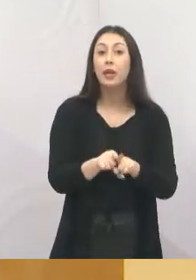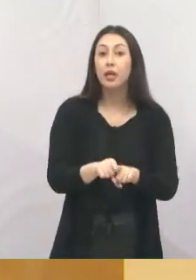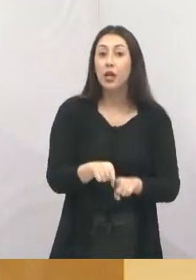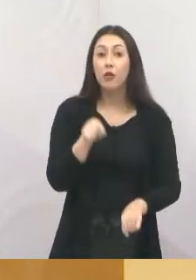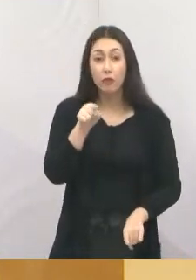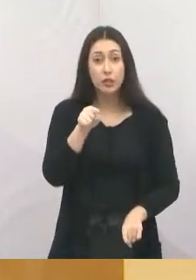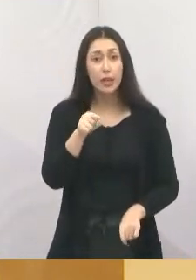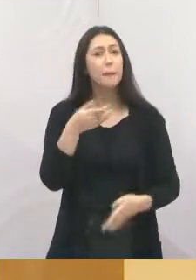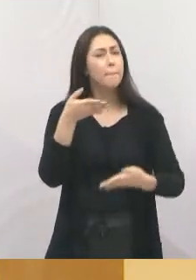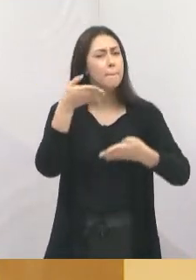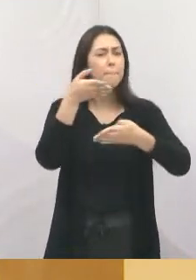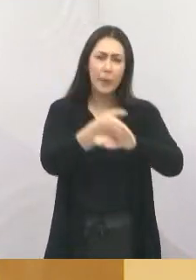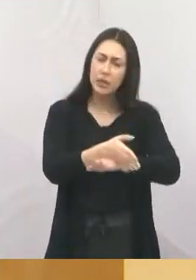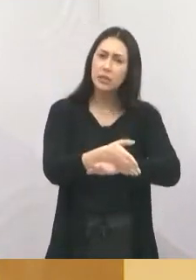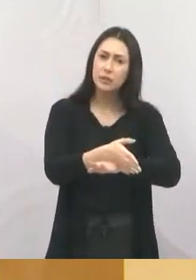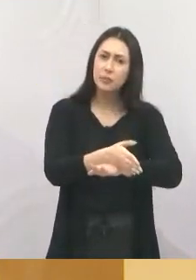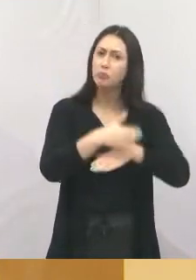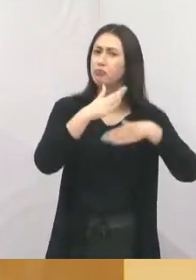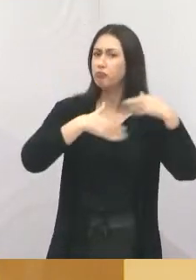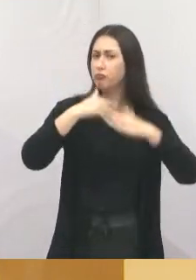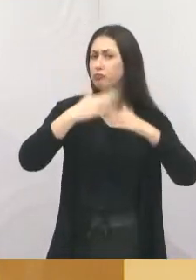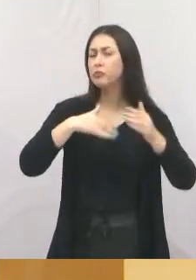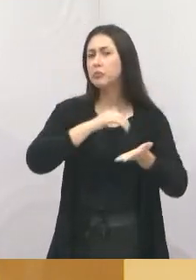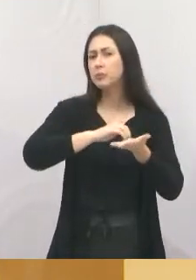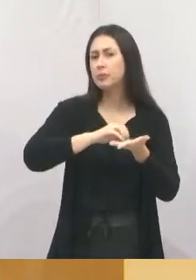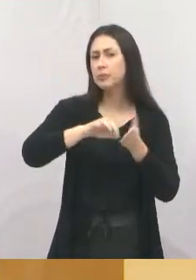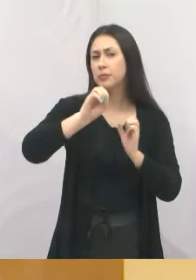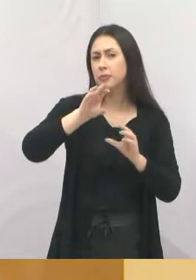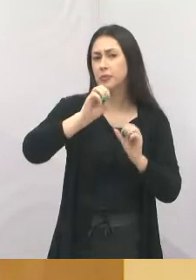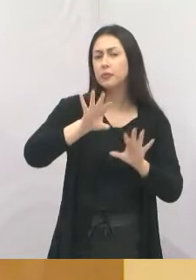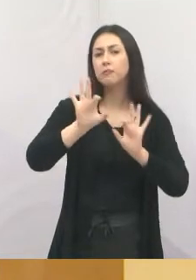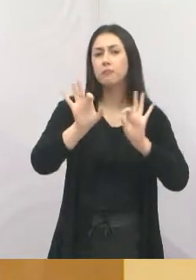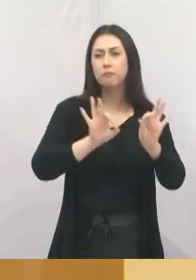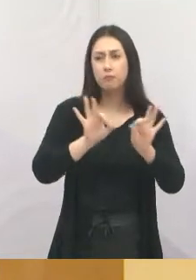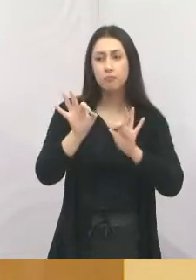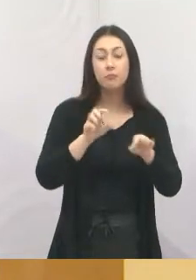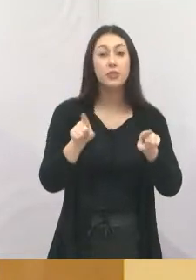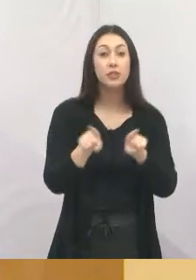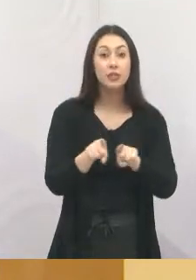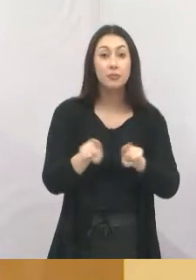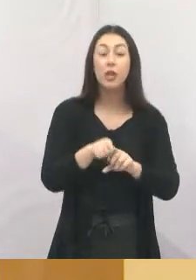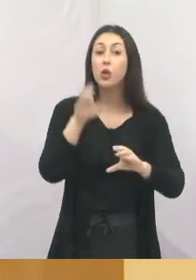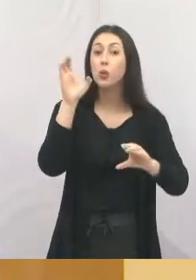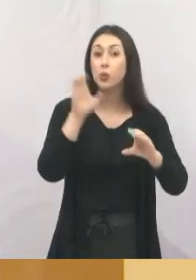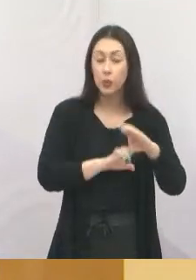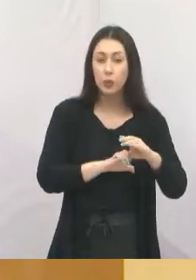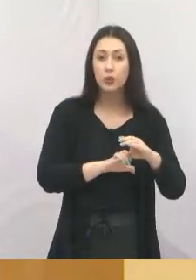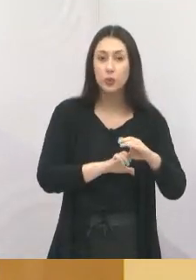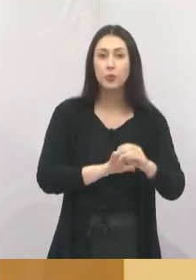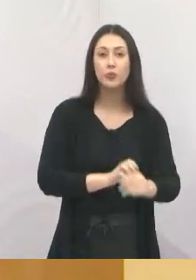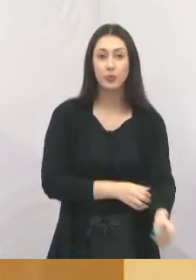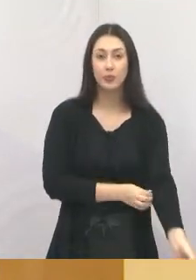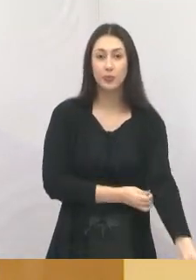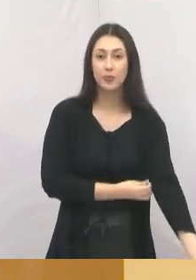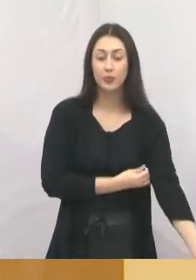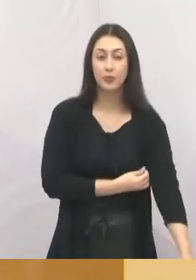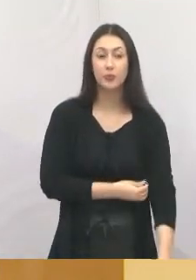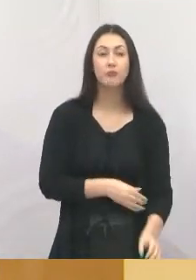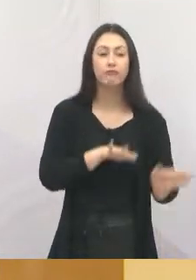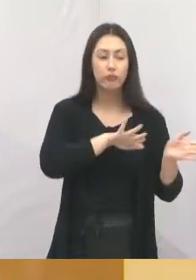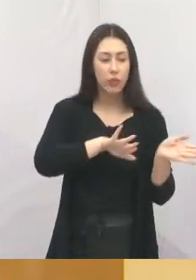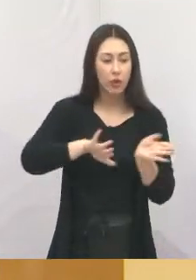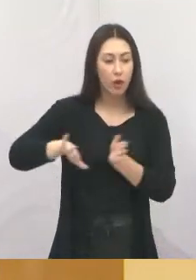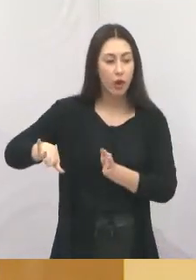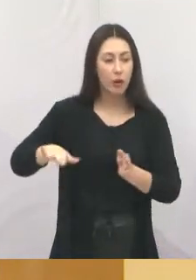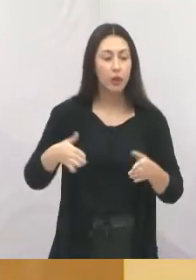participe, então, de todas essas ações que a Secretaria de Educação está promovendo, além do concurso, a consulta pública. Mudando de